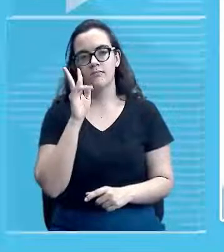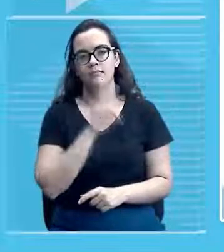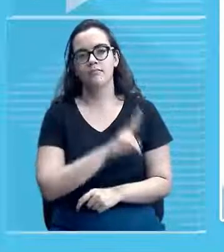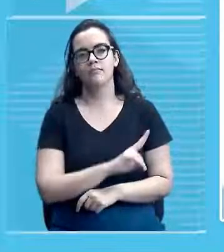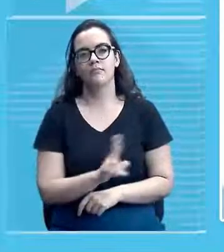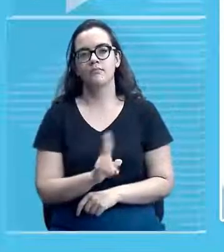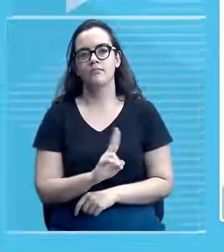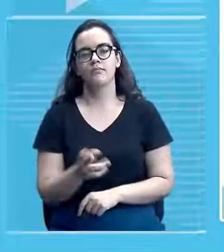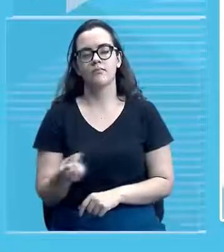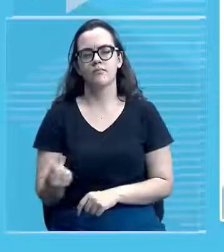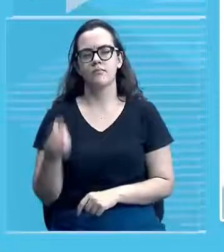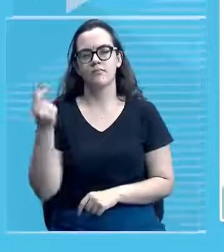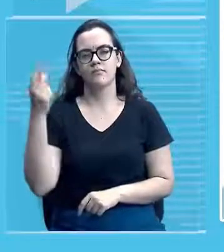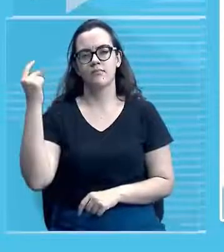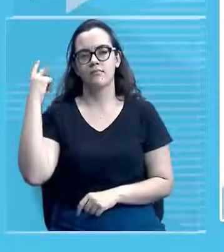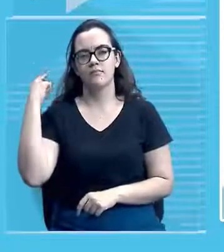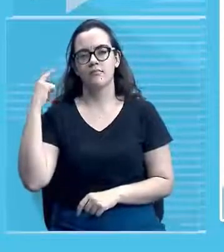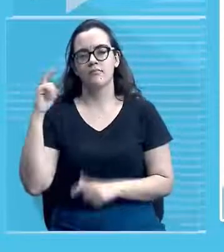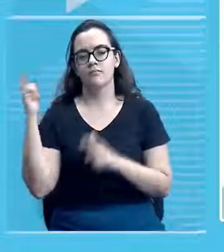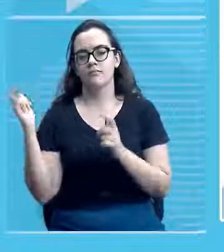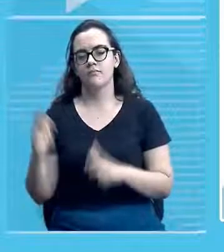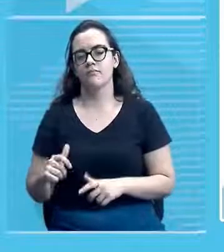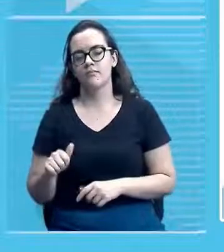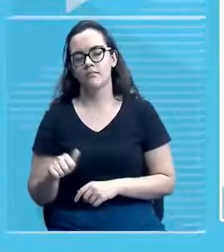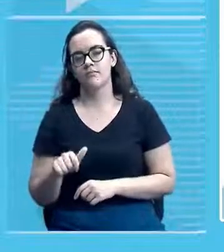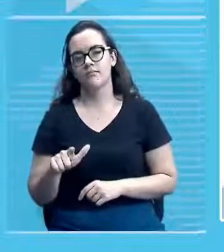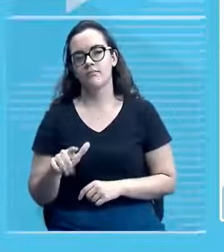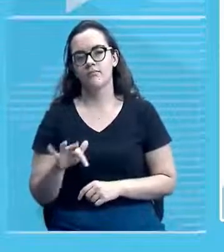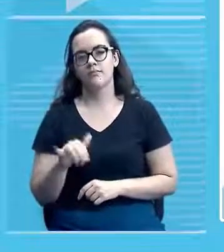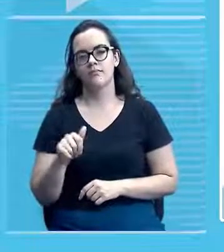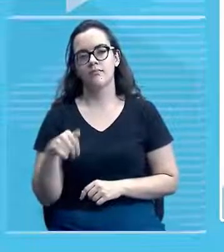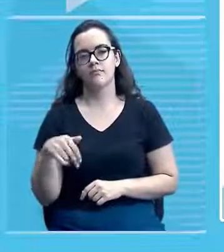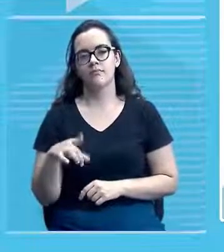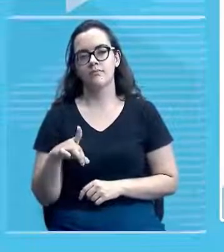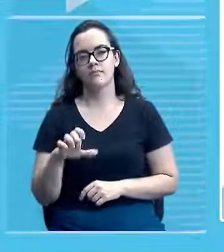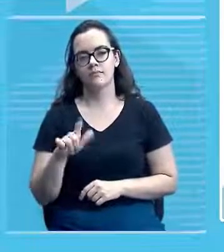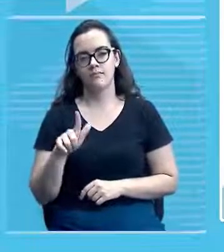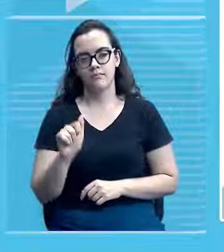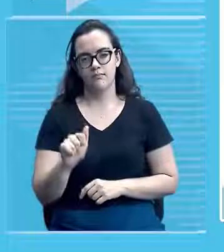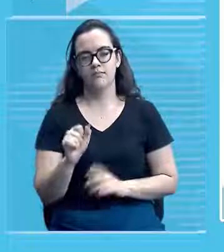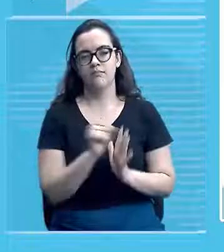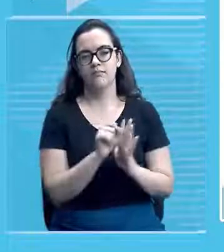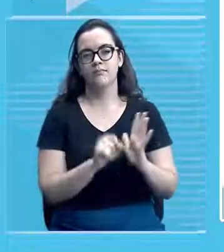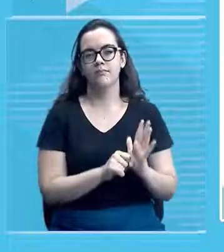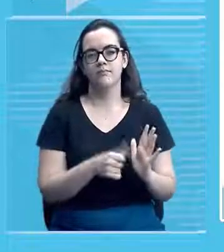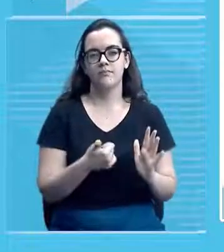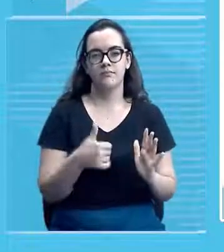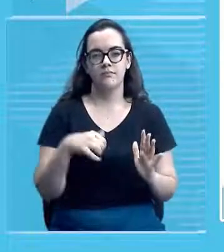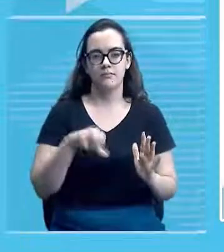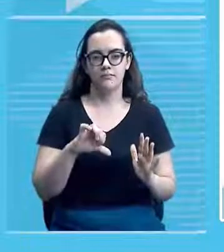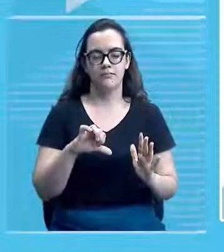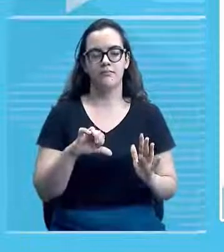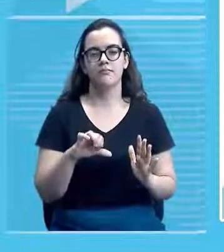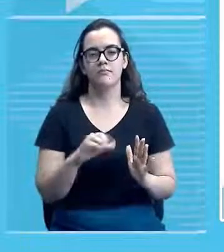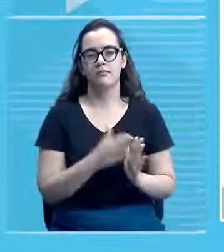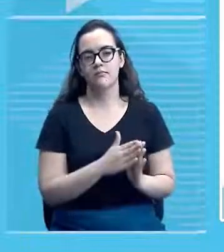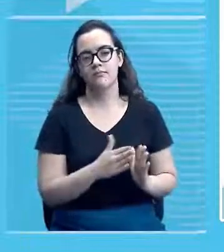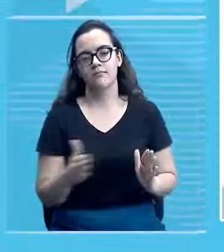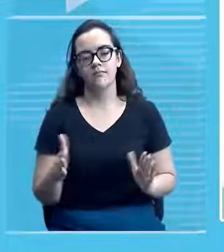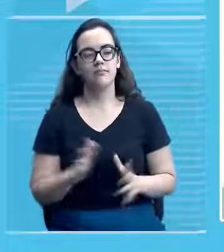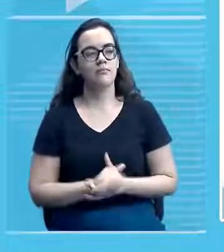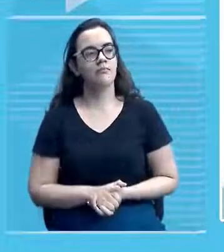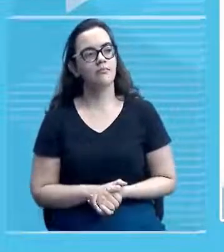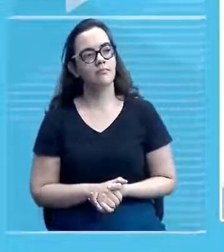alfândega, né? Que é de... Data de 1822, né? Século XIX. Primeira metade aí do século XIX.